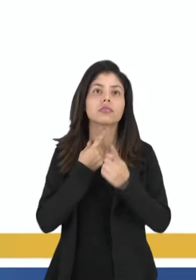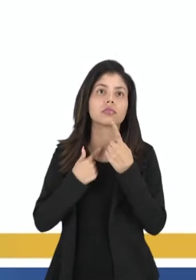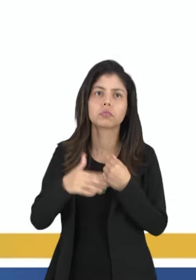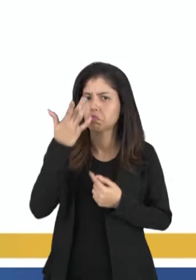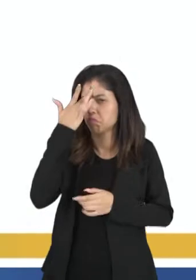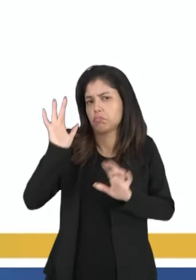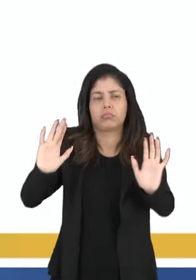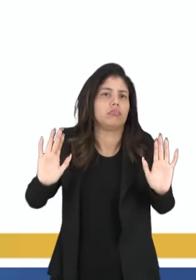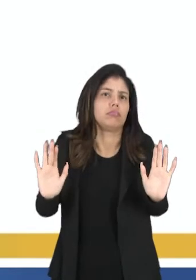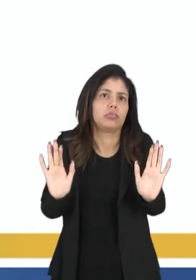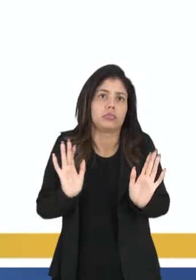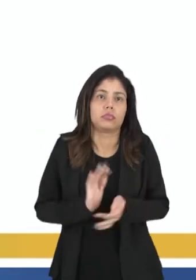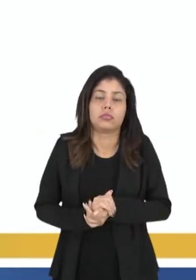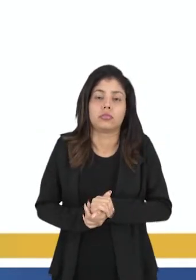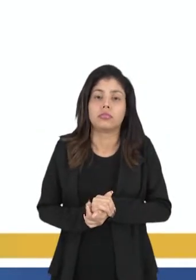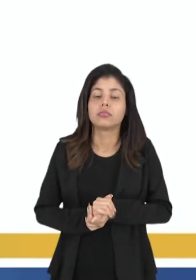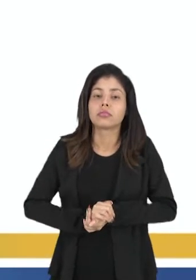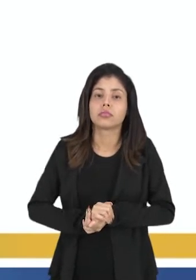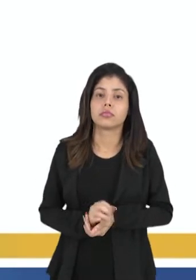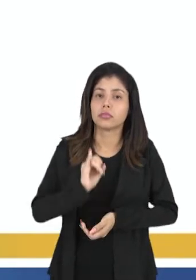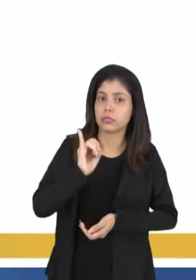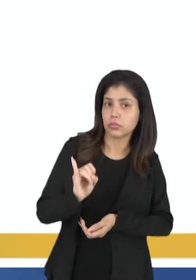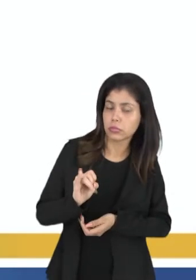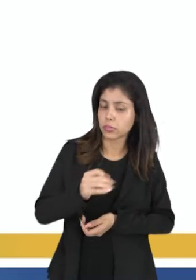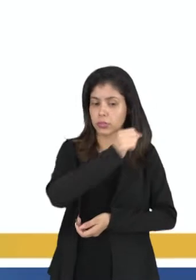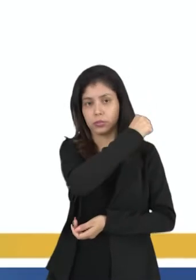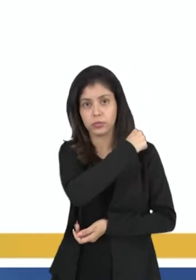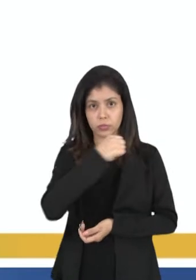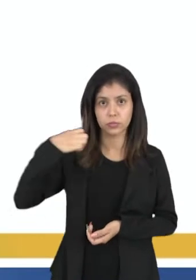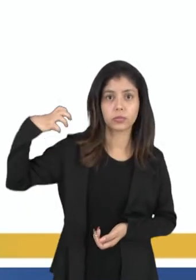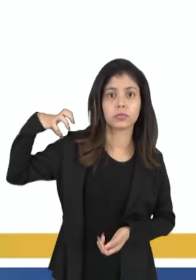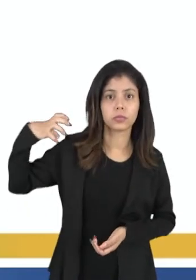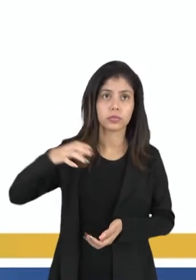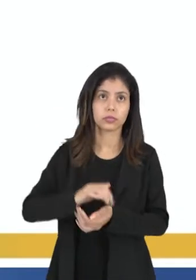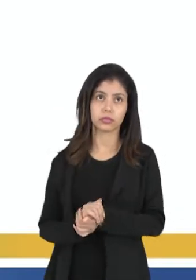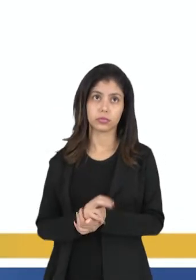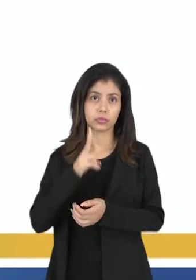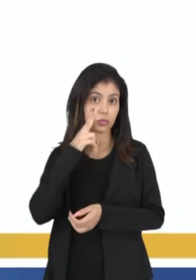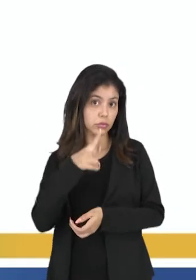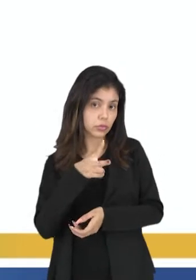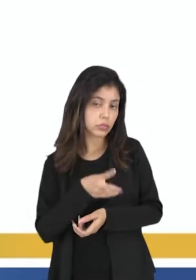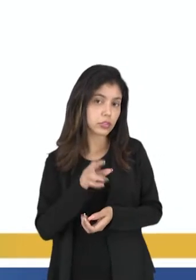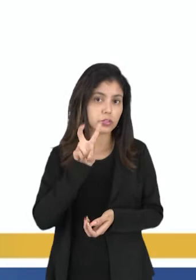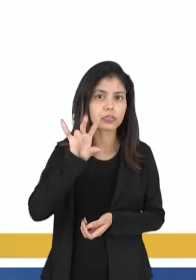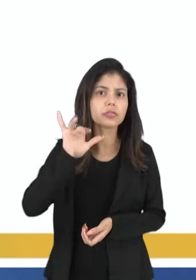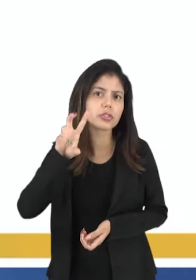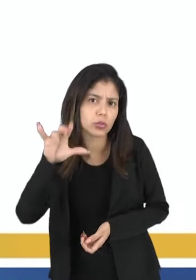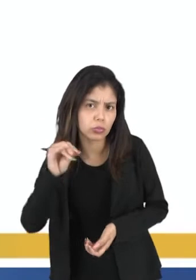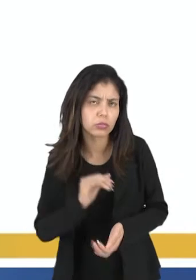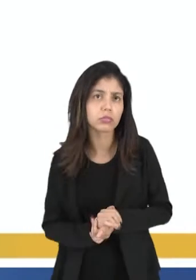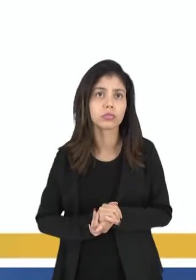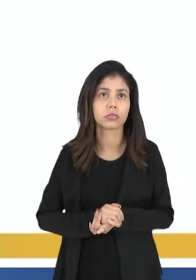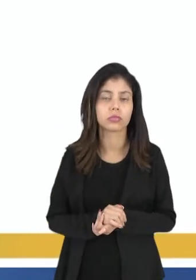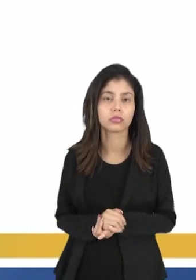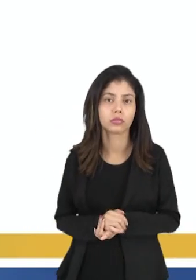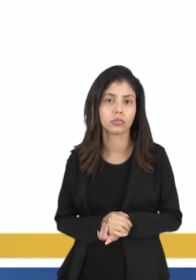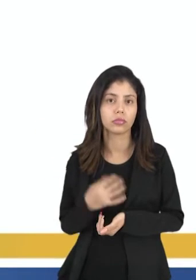Não sei, eu não sei se Aristóteles estaria aberto ao vício do